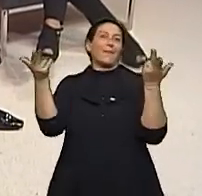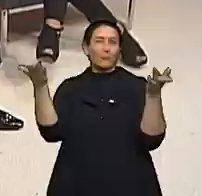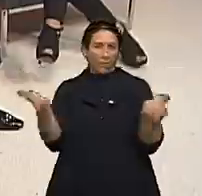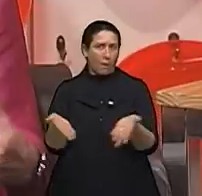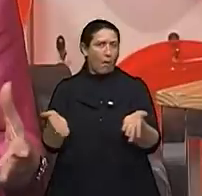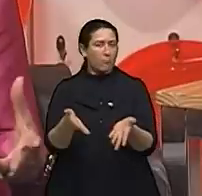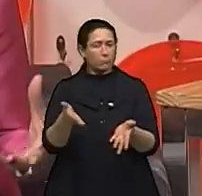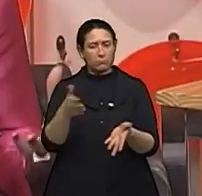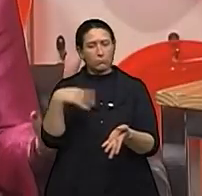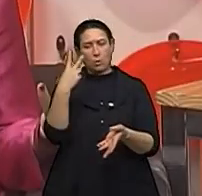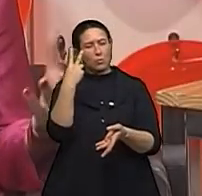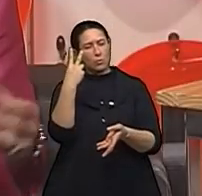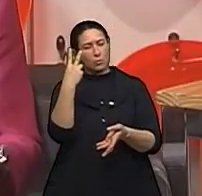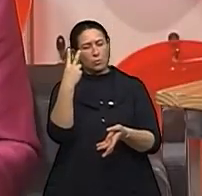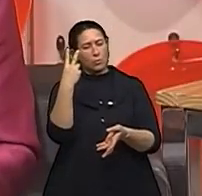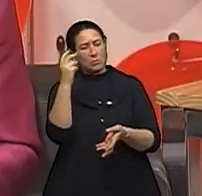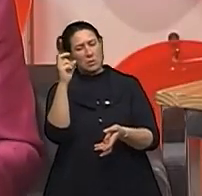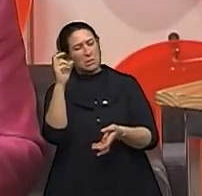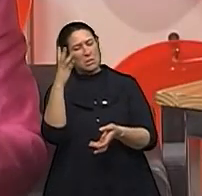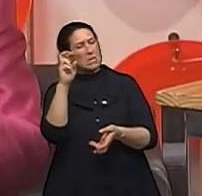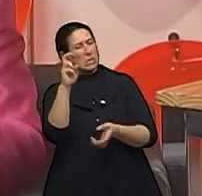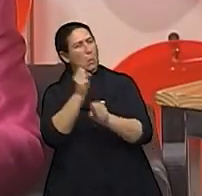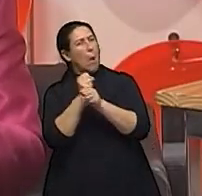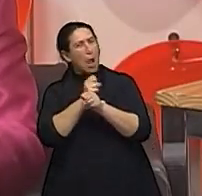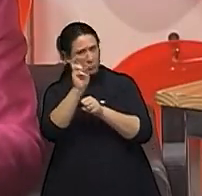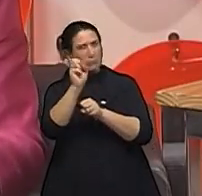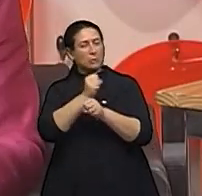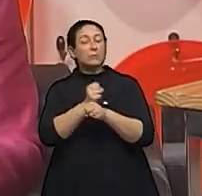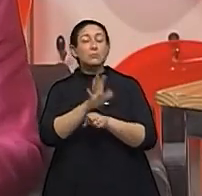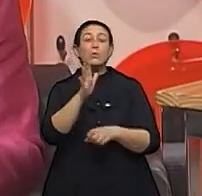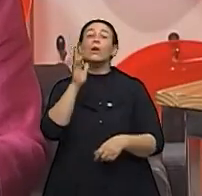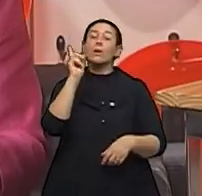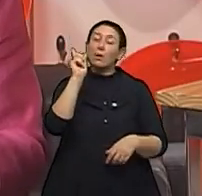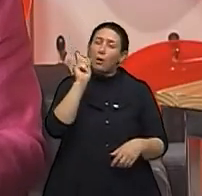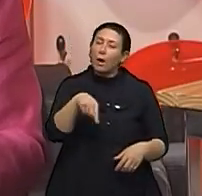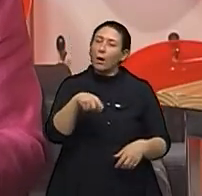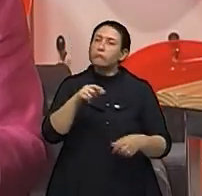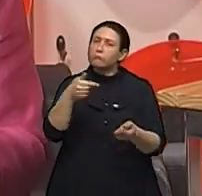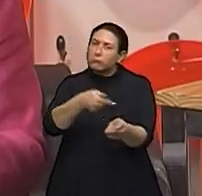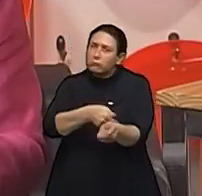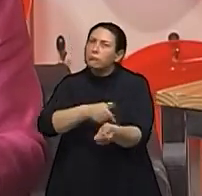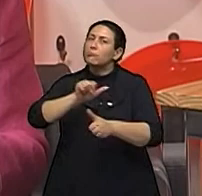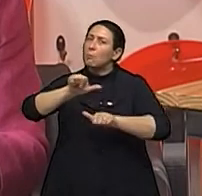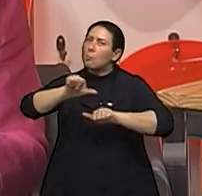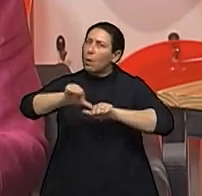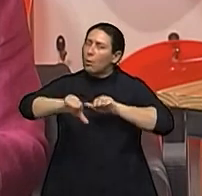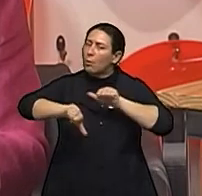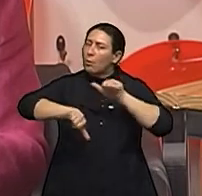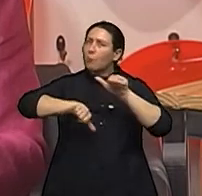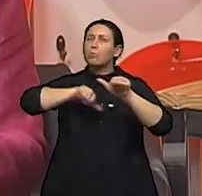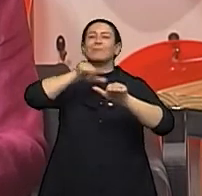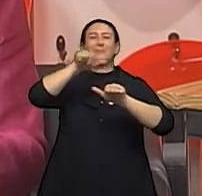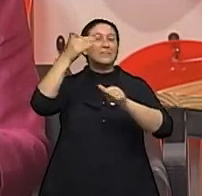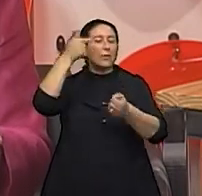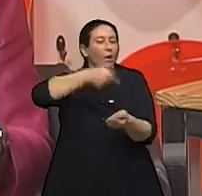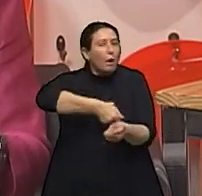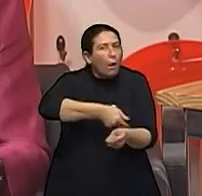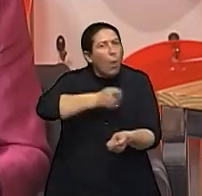nos últimos 2, 3, 5 anos. Então, as químios têm melhorado e a gente tem feito algumas